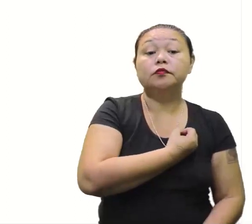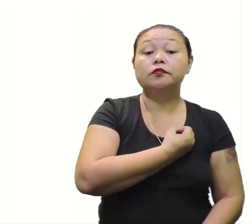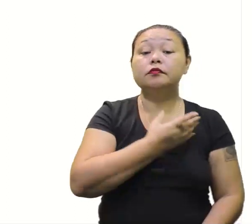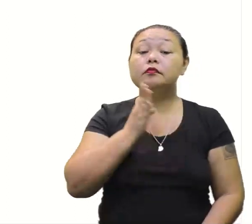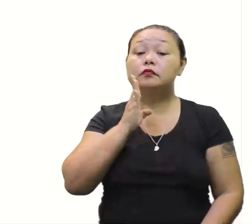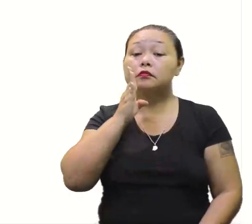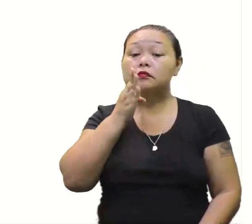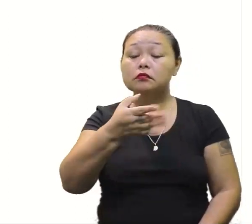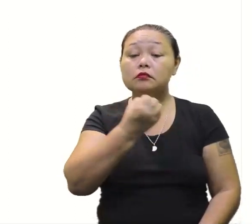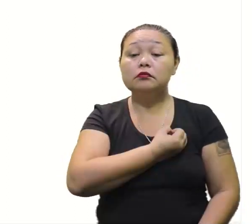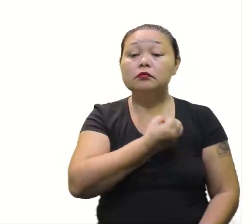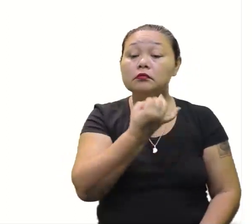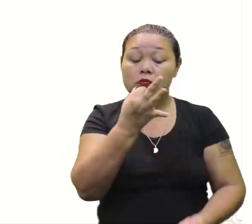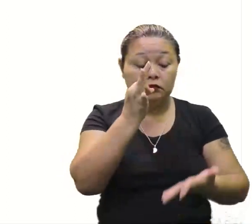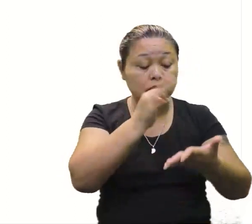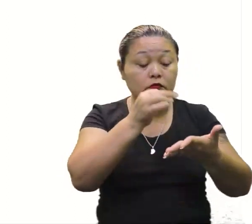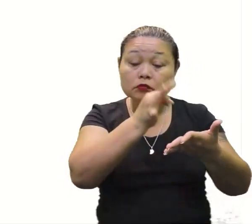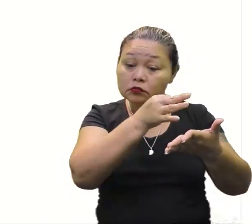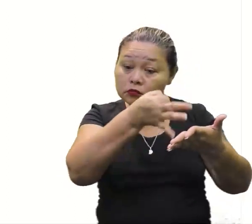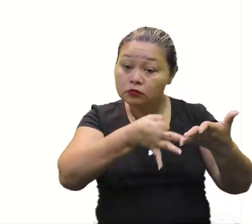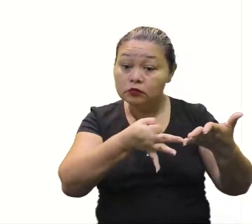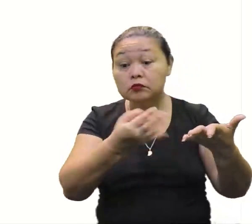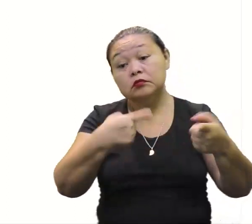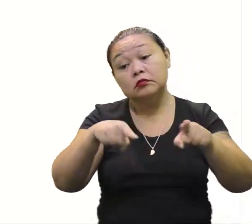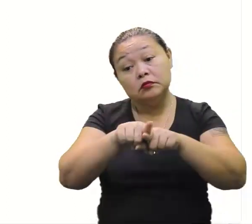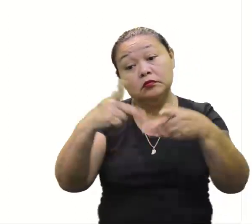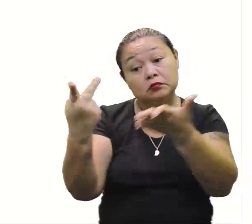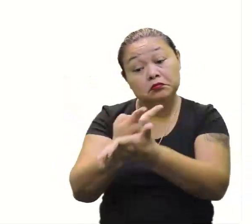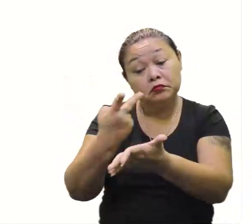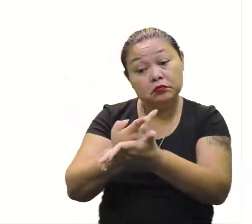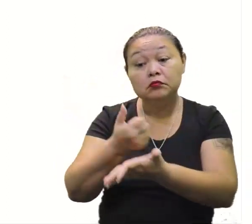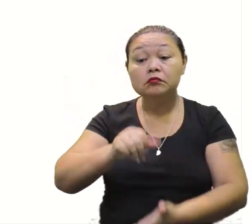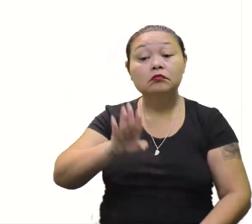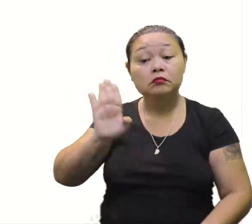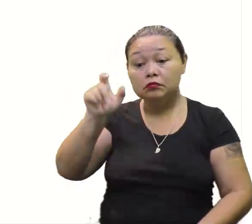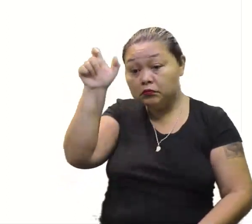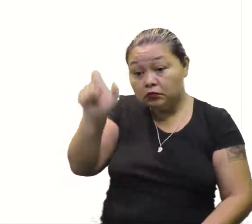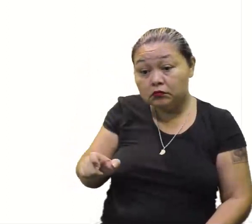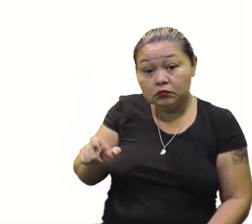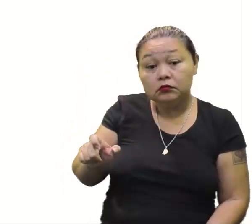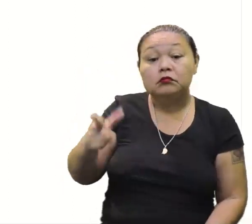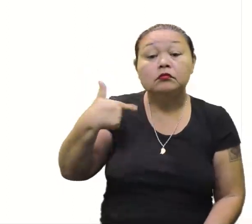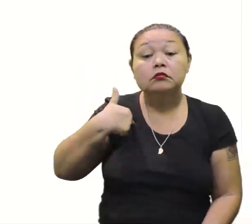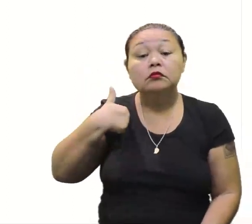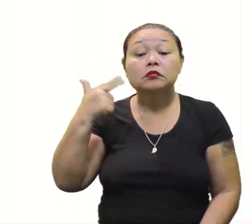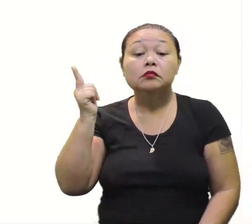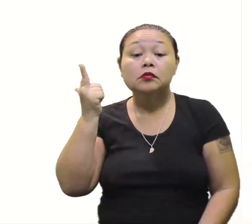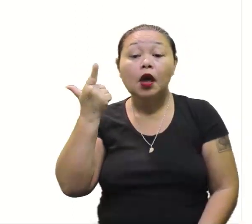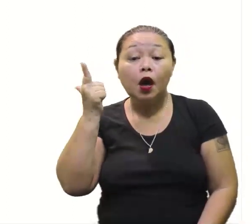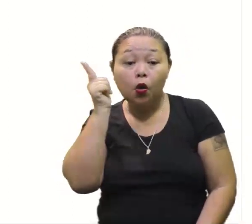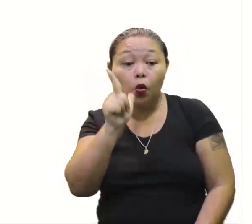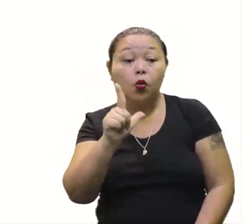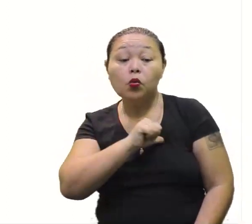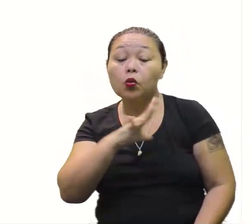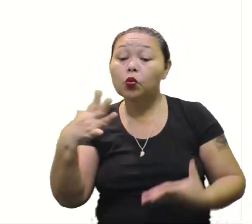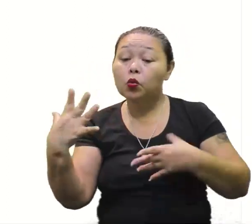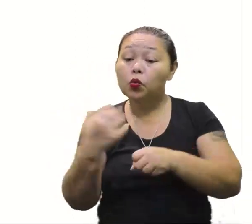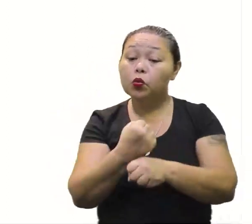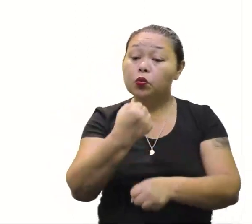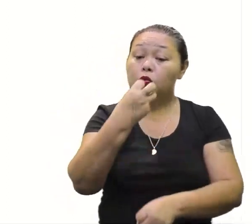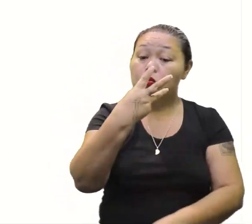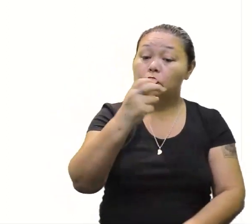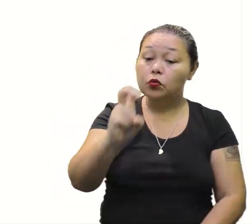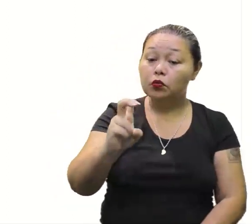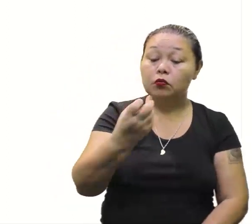Determine o número de acertos e erros que um candidato obteve, considerando que ele totalizou